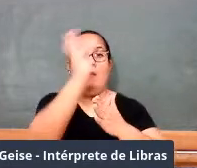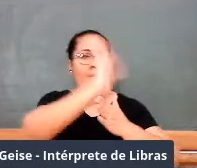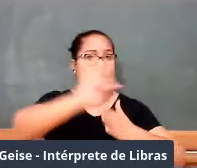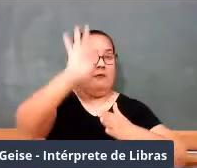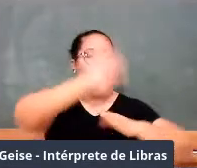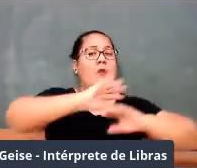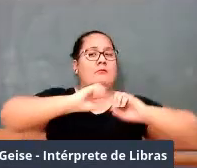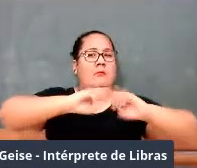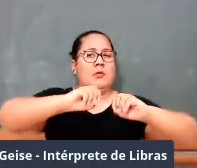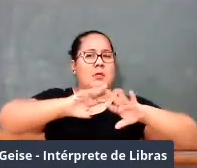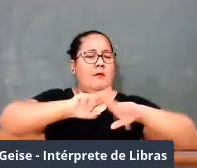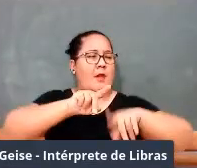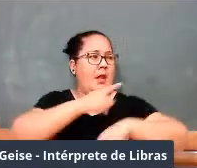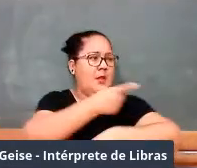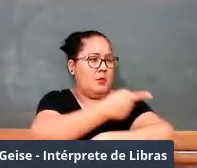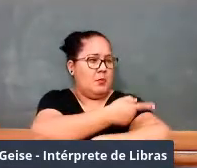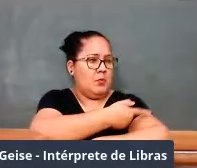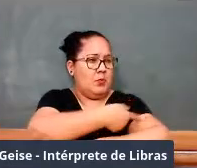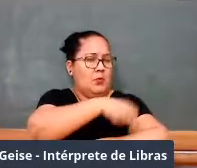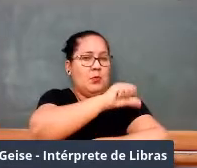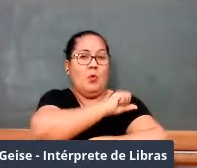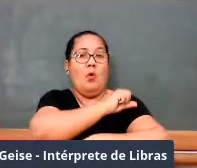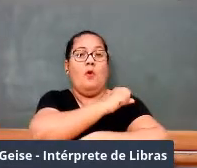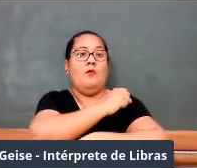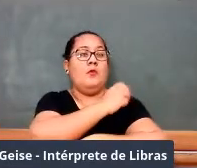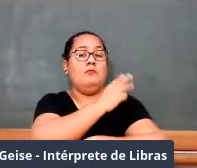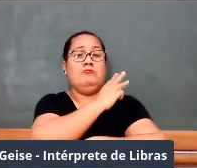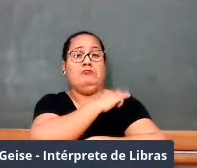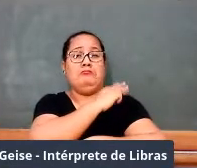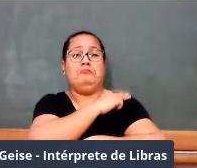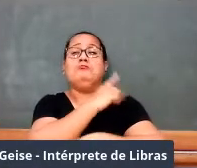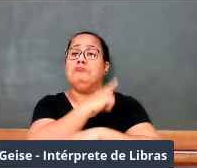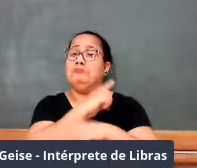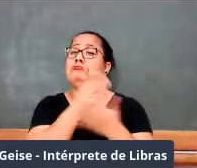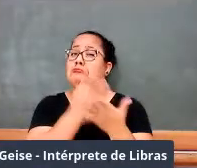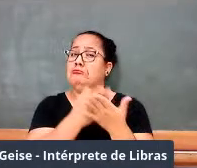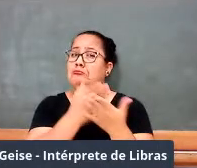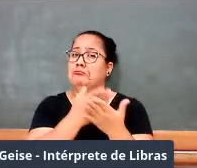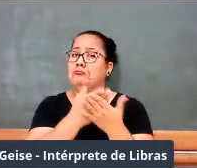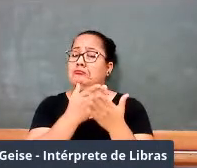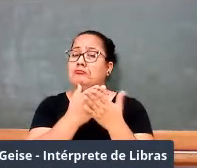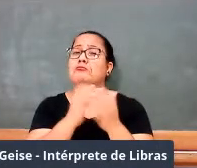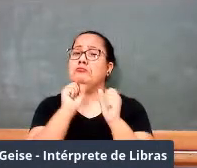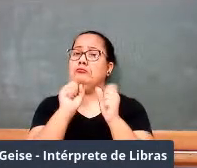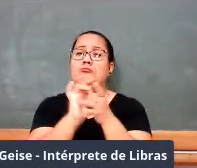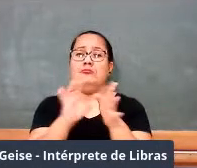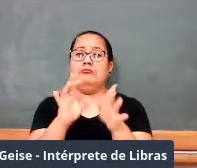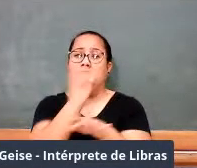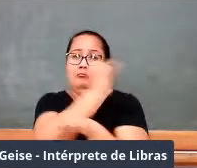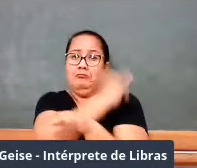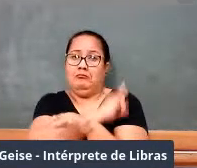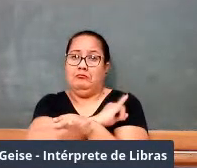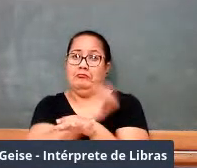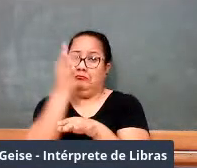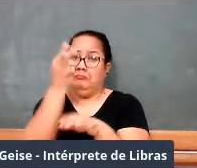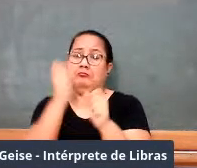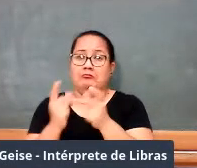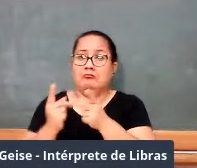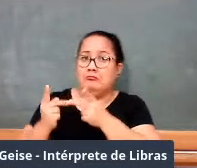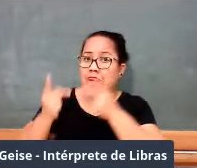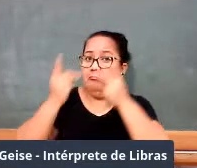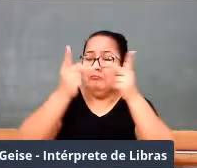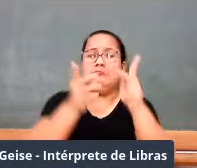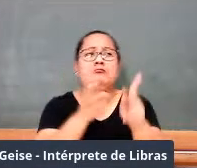fundamental e médio, e é interessante visitar esse prédio aí,